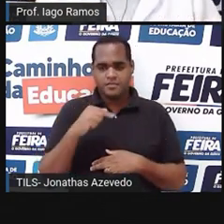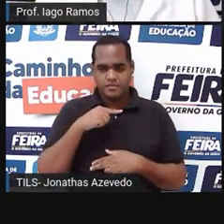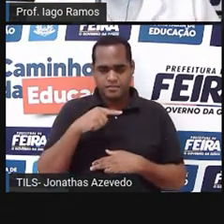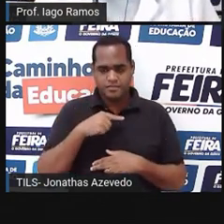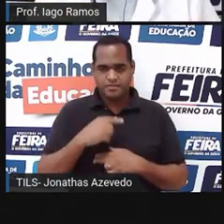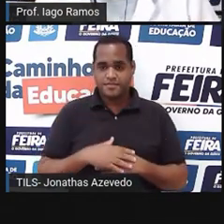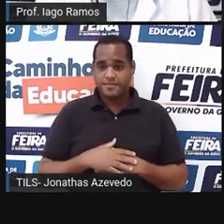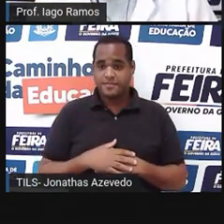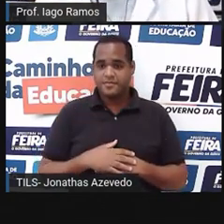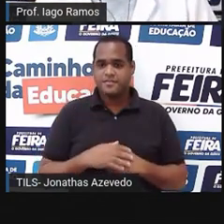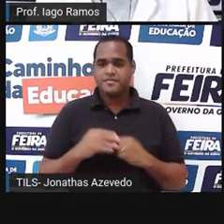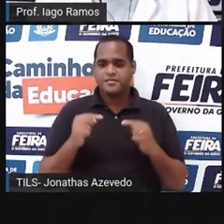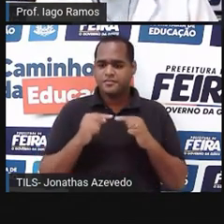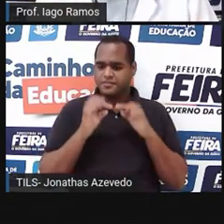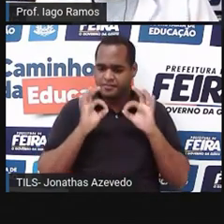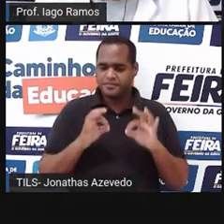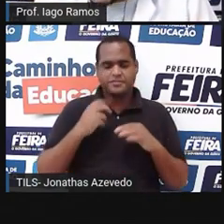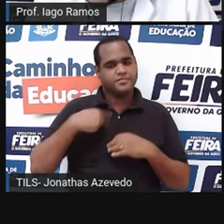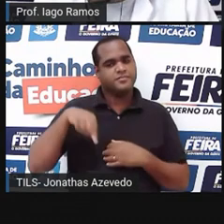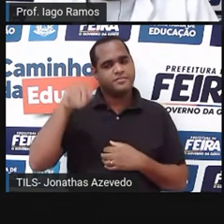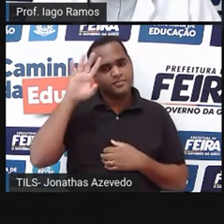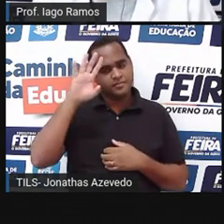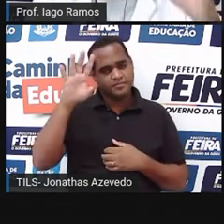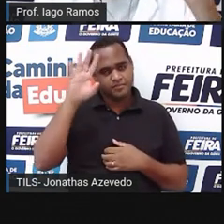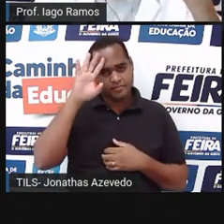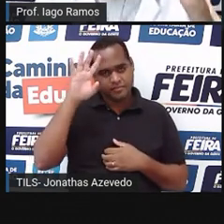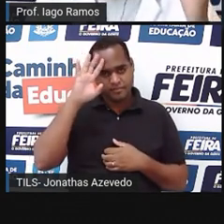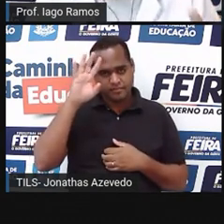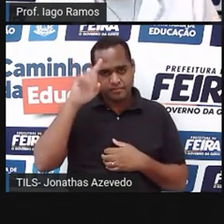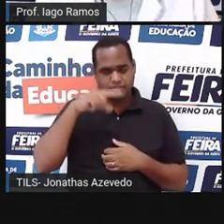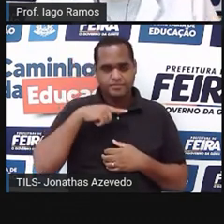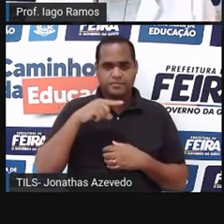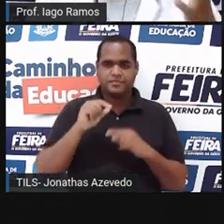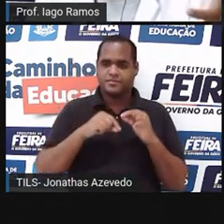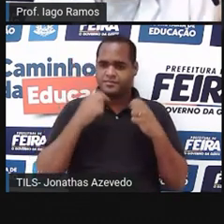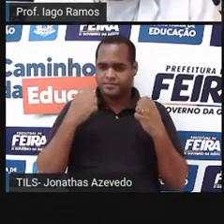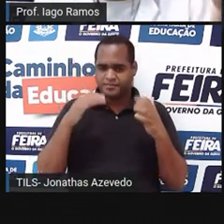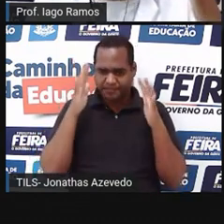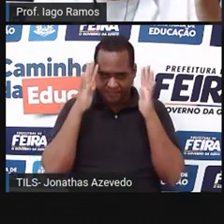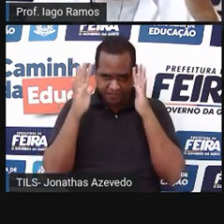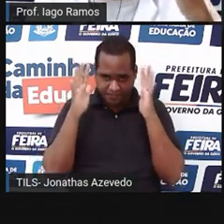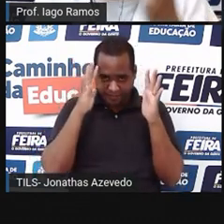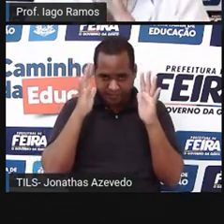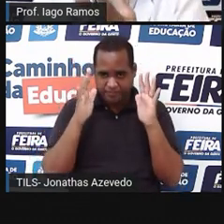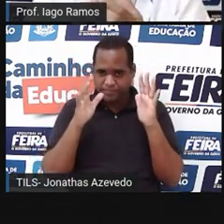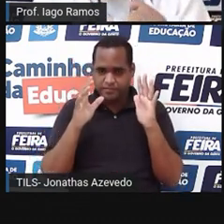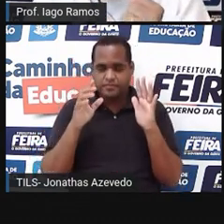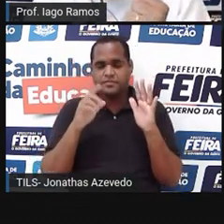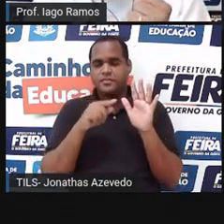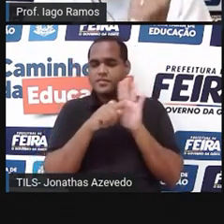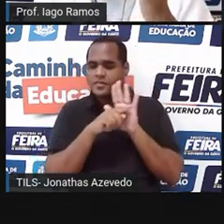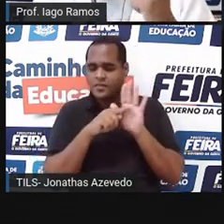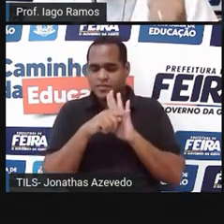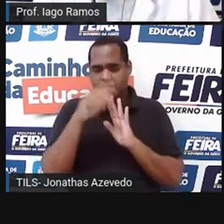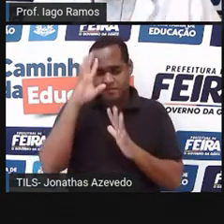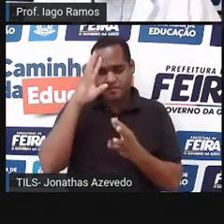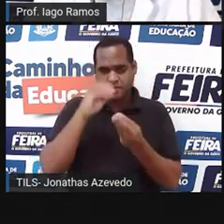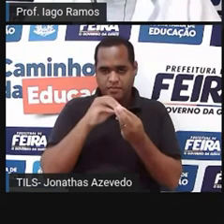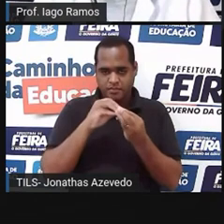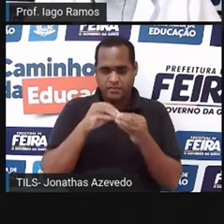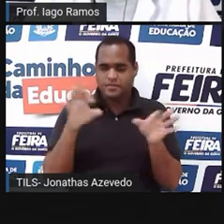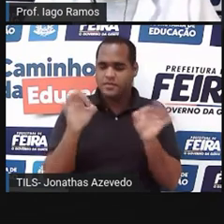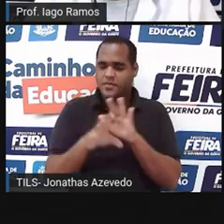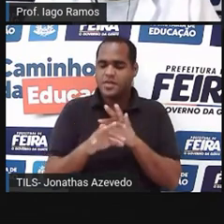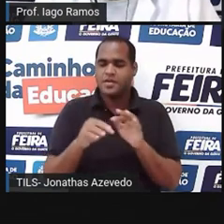É isso que a gente precisa pensar. Eu tenho certeza que você já pensou, então nem vou deixar terminar